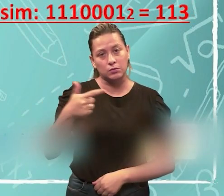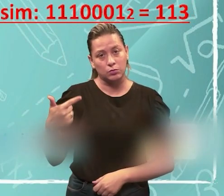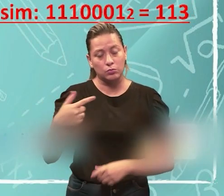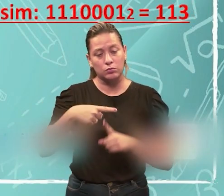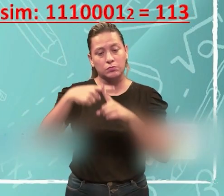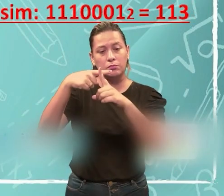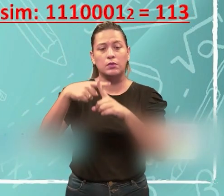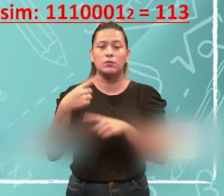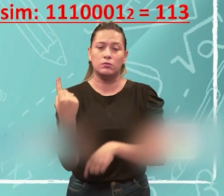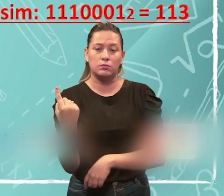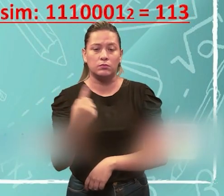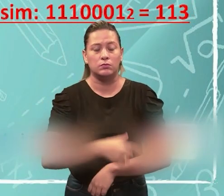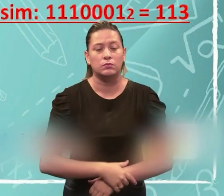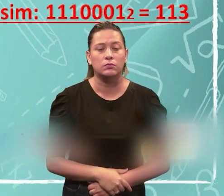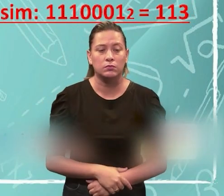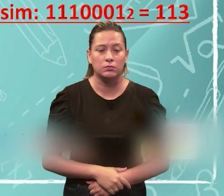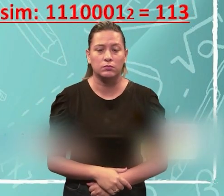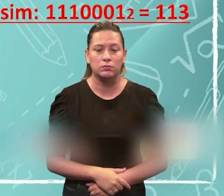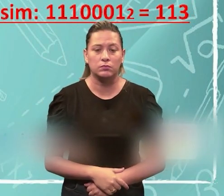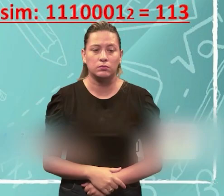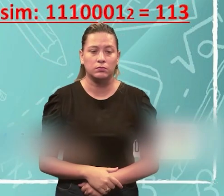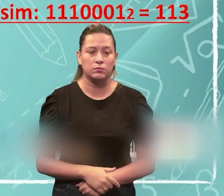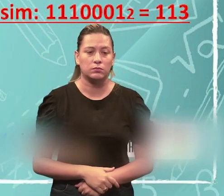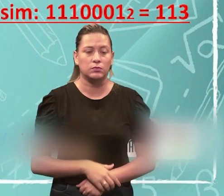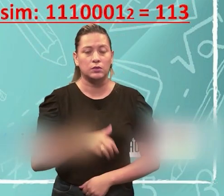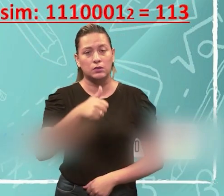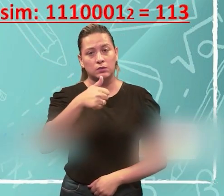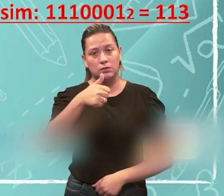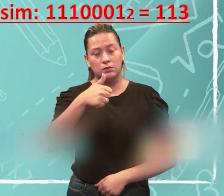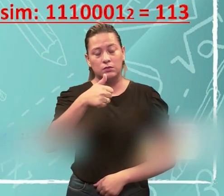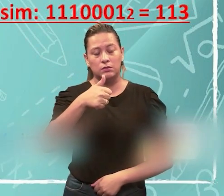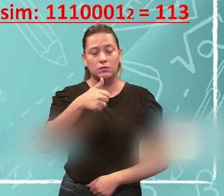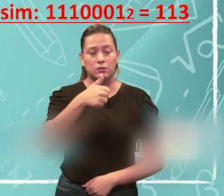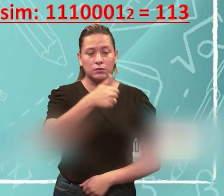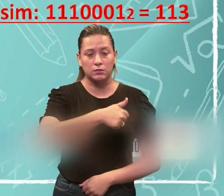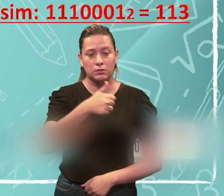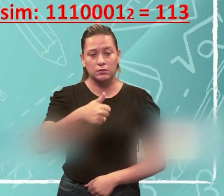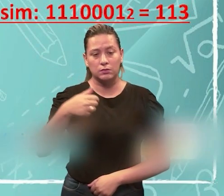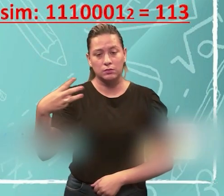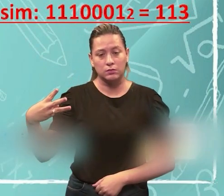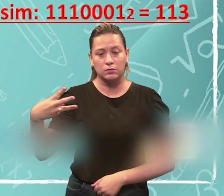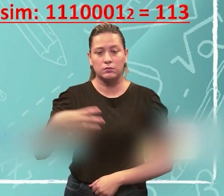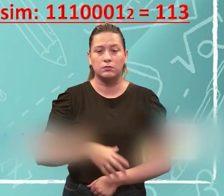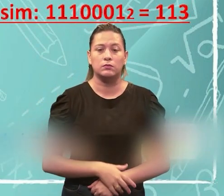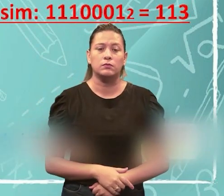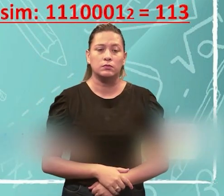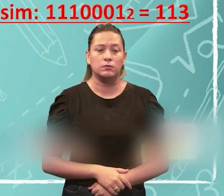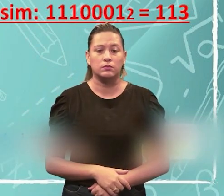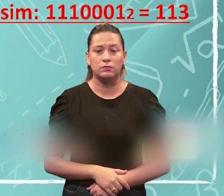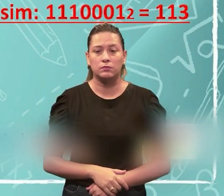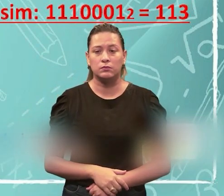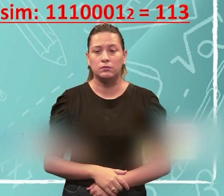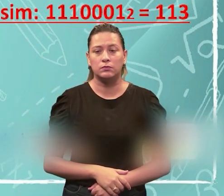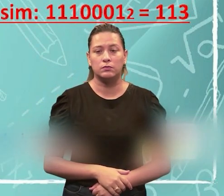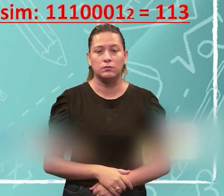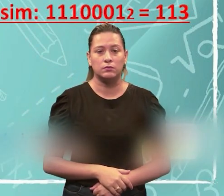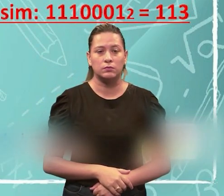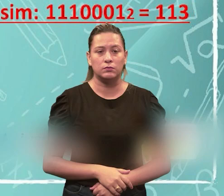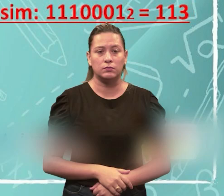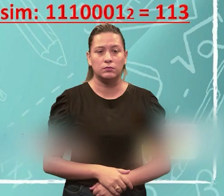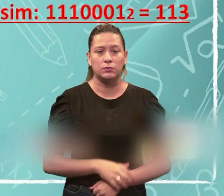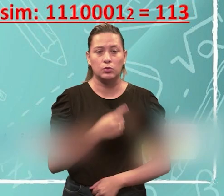112 mais 1, né? Mais 1, 113. Então, dessa forma, esse número aqui,